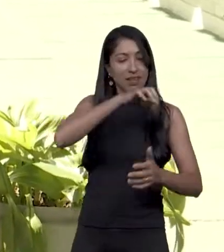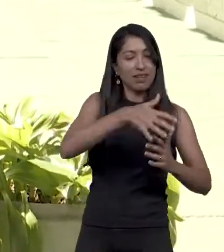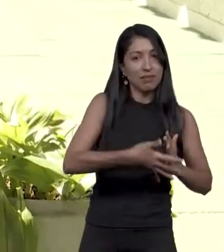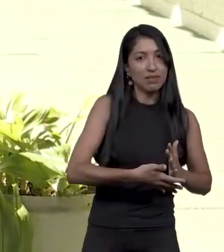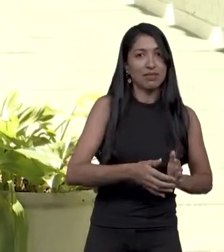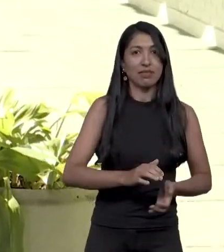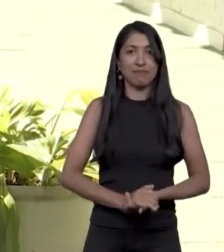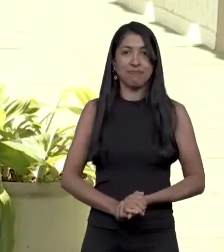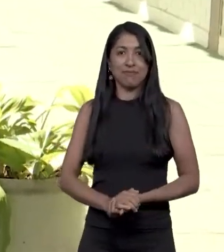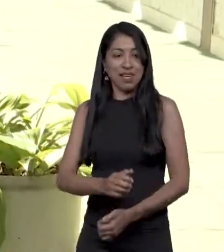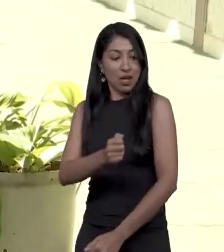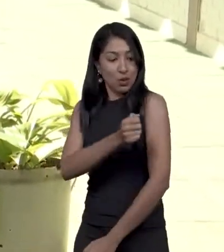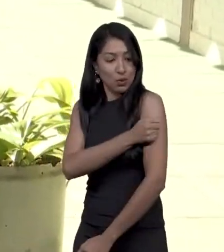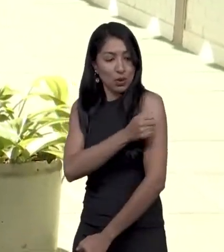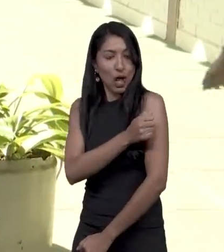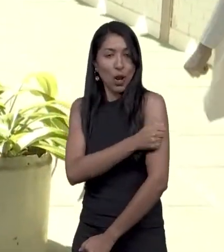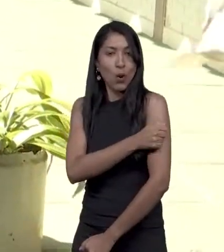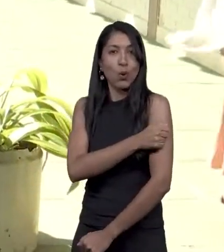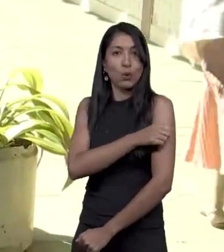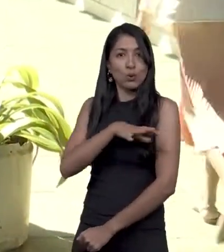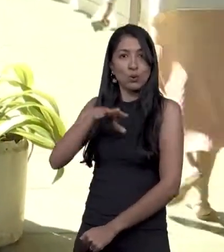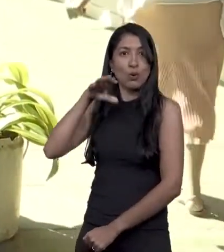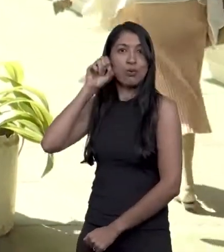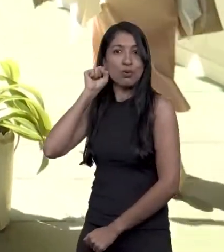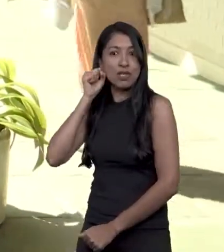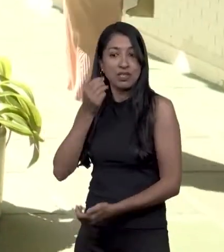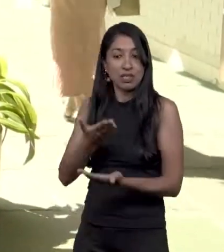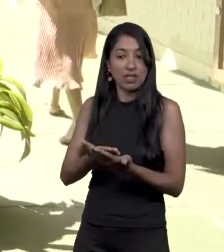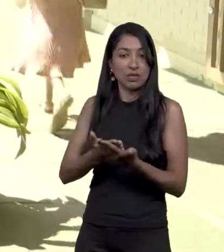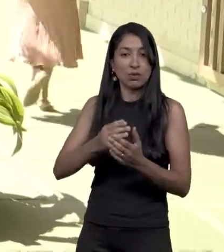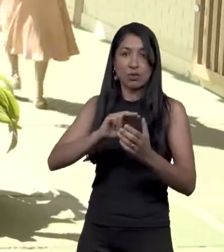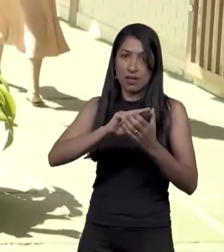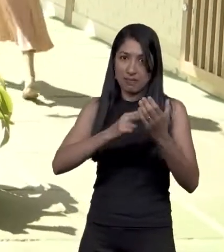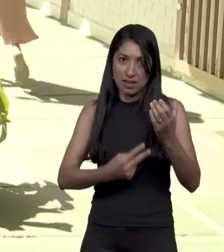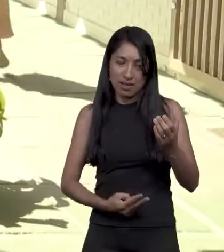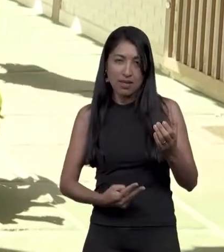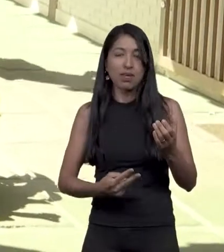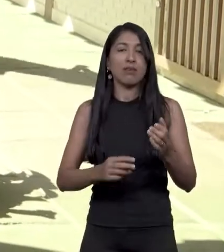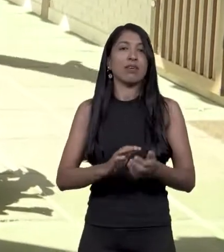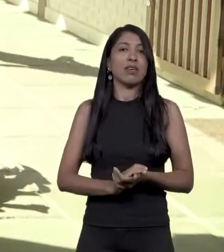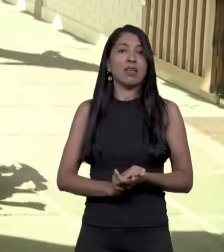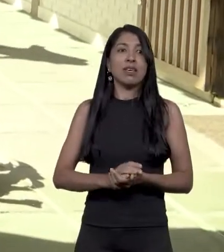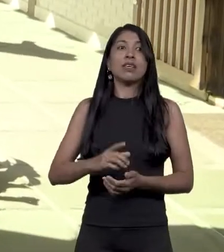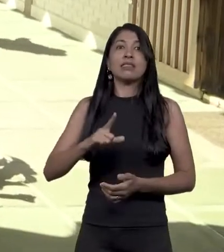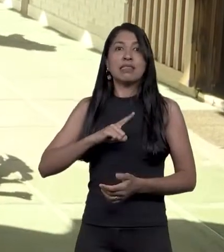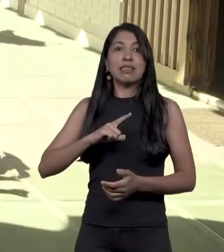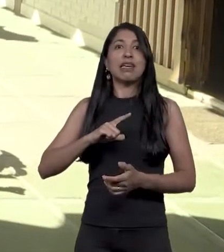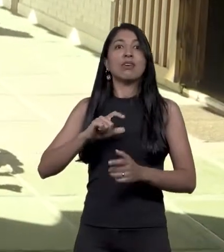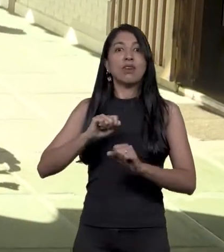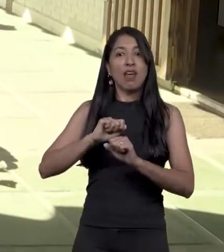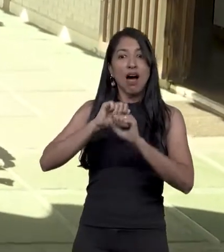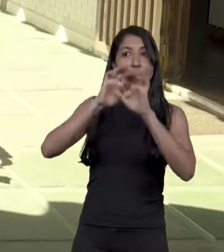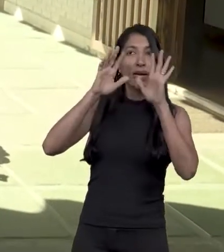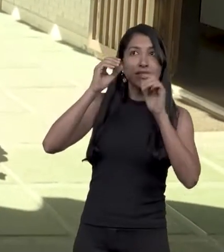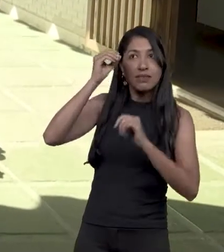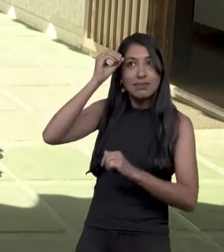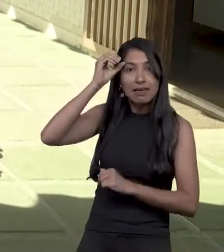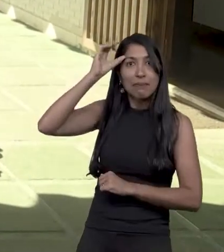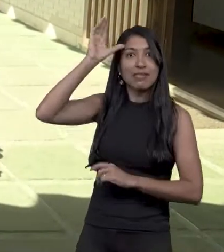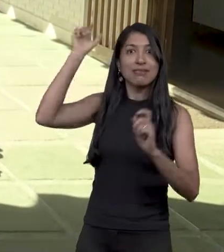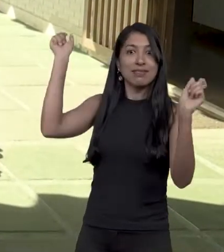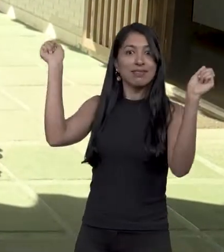Os alunos não surdos que estudam na escola também aumentam a capacidade de comunicação